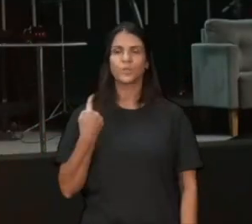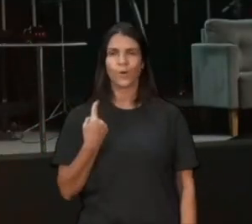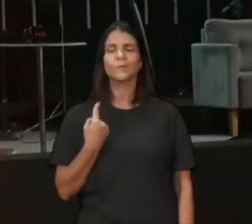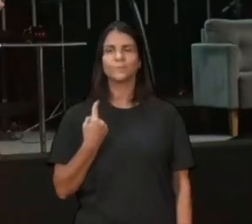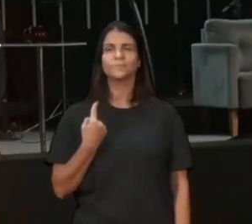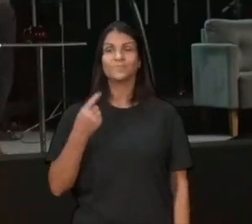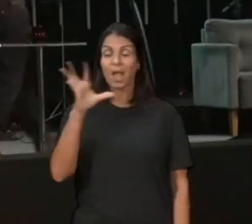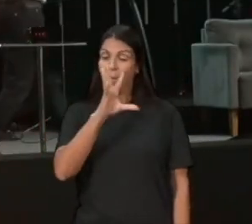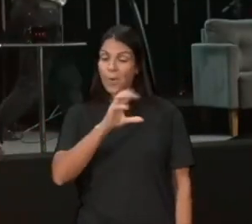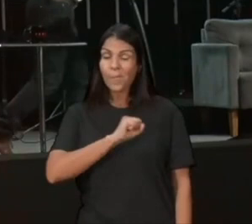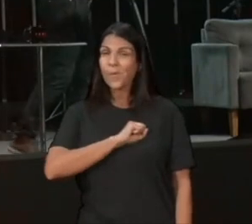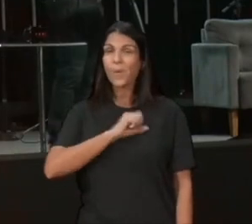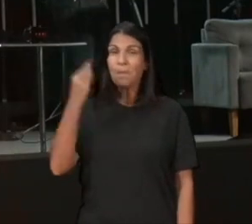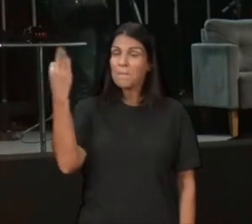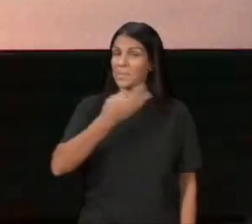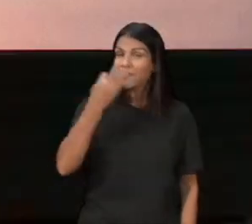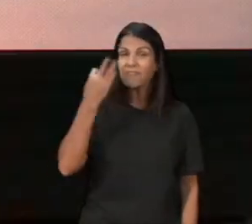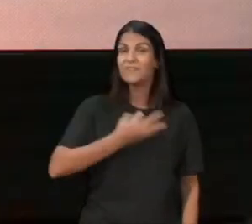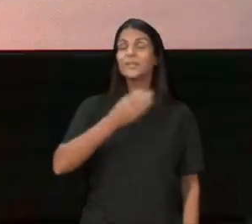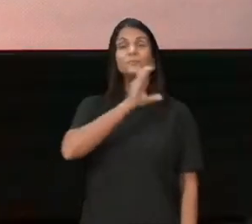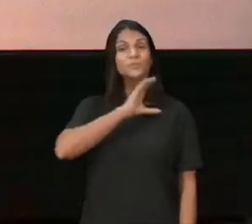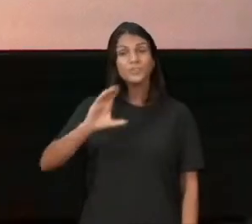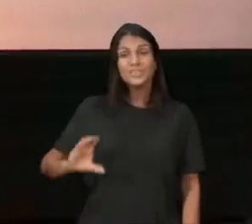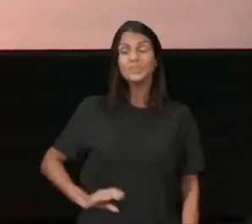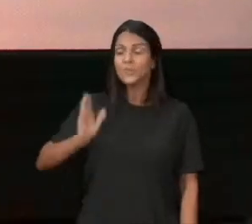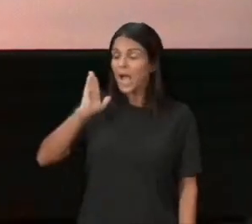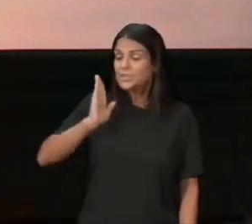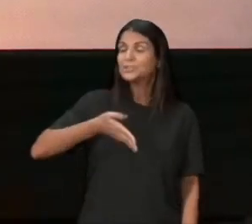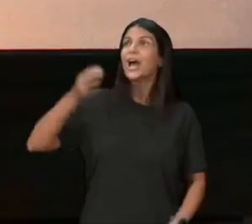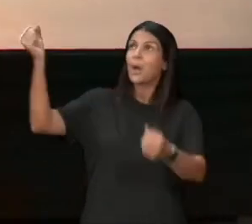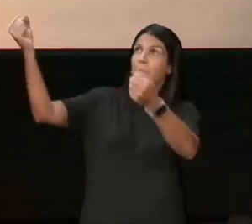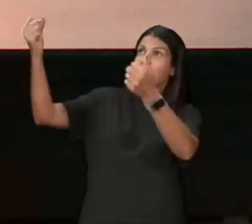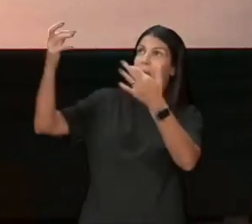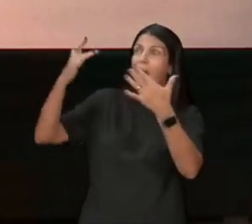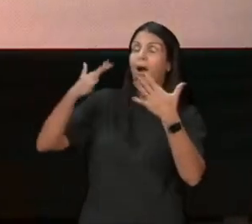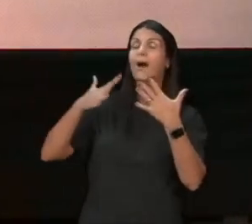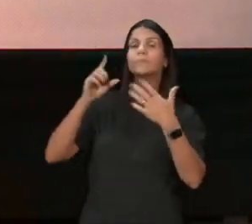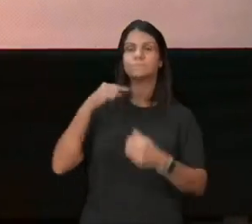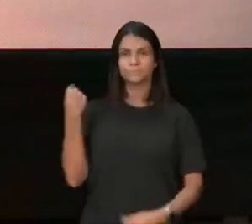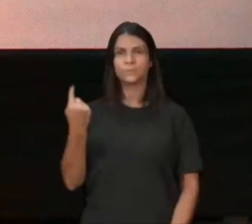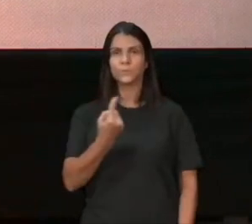perfeito de Cristo, foi derramado sobre nós, tudo o que eu preciso, para demonstrar amor, já está comigo,